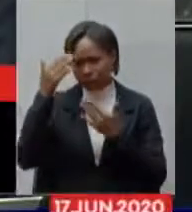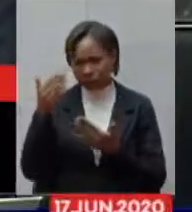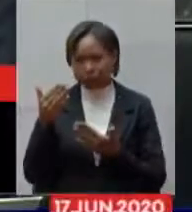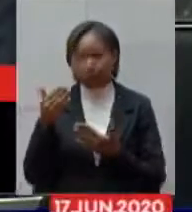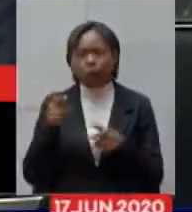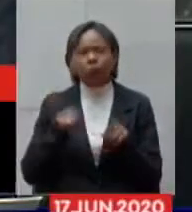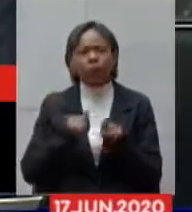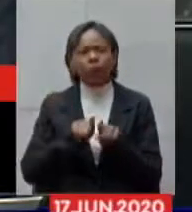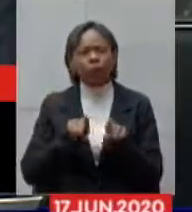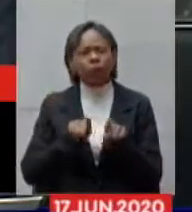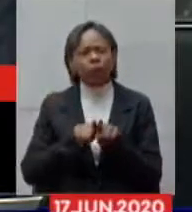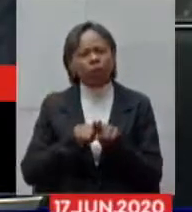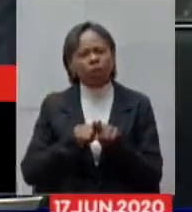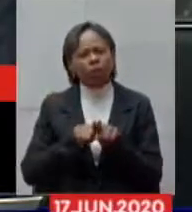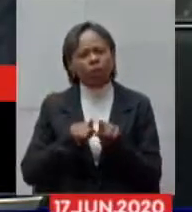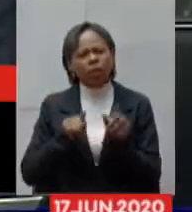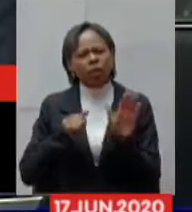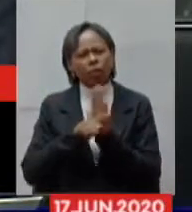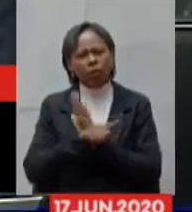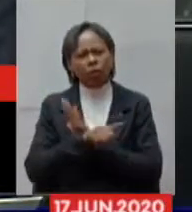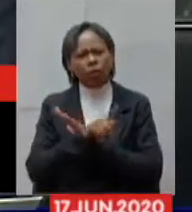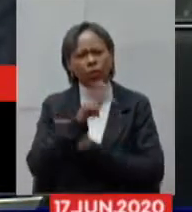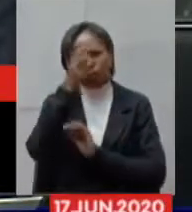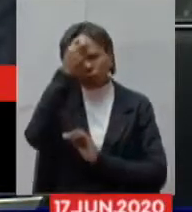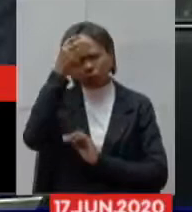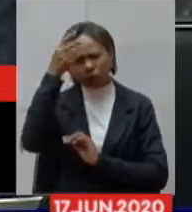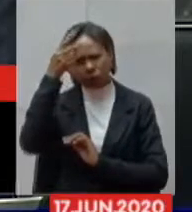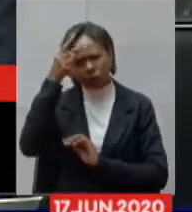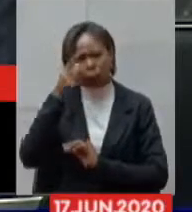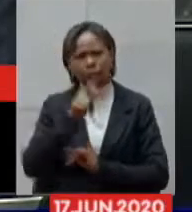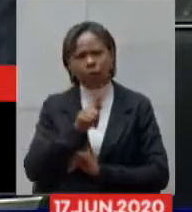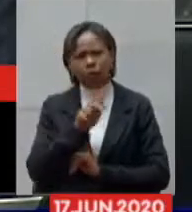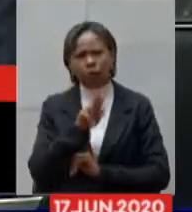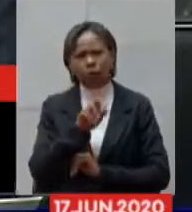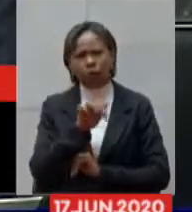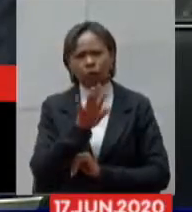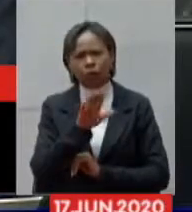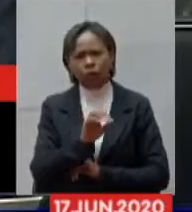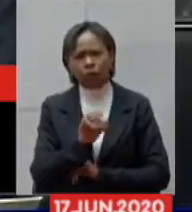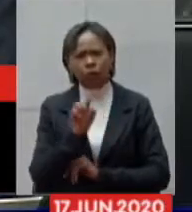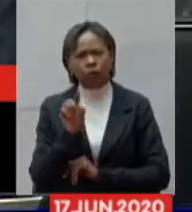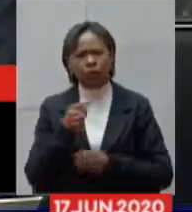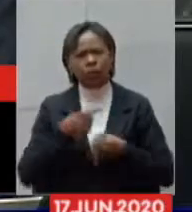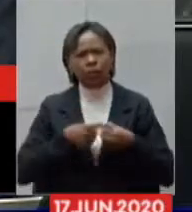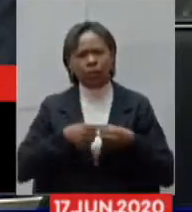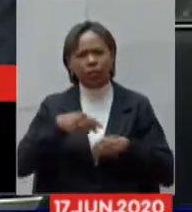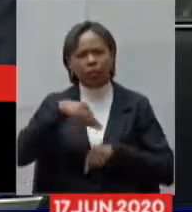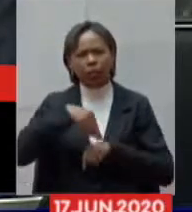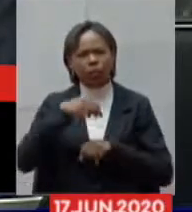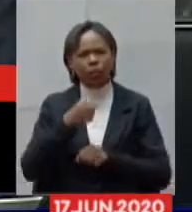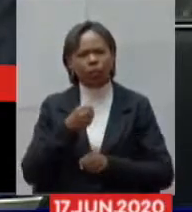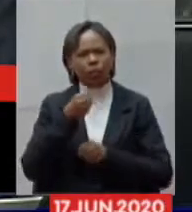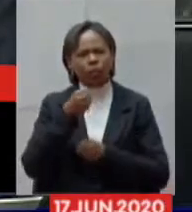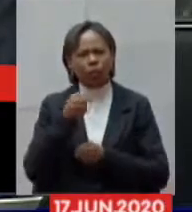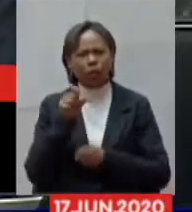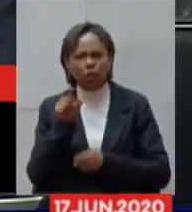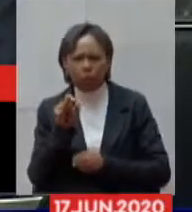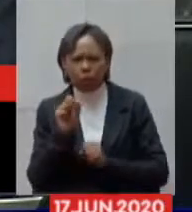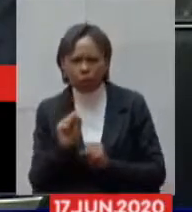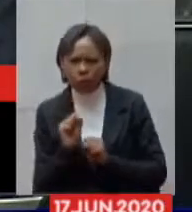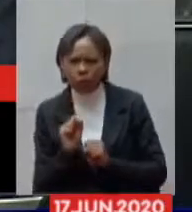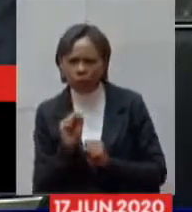também uma pergunta ao prefeito grego da cidade de Muriaé eu pergunto se o prefeito grego está em condições